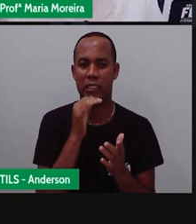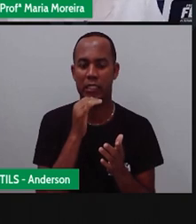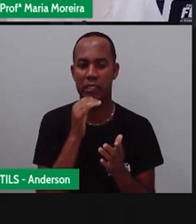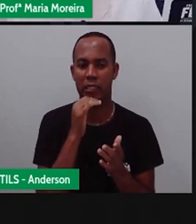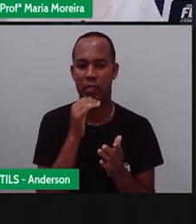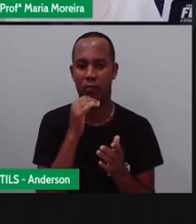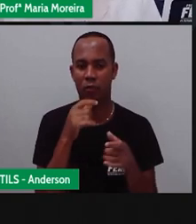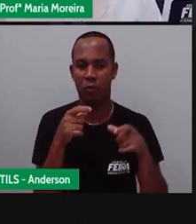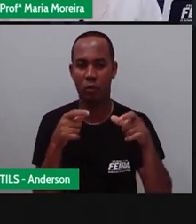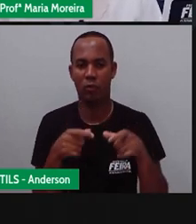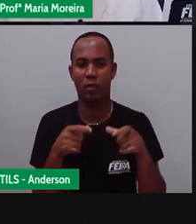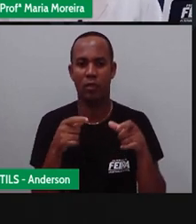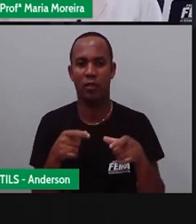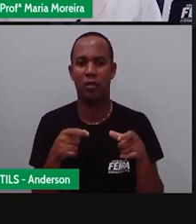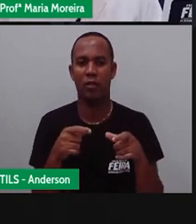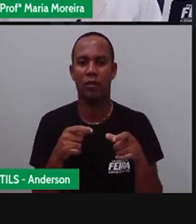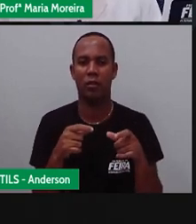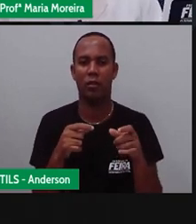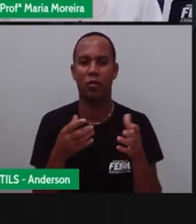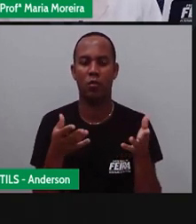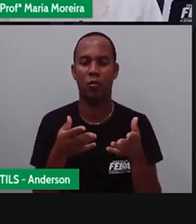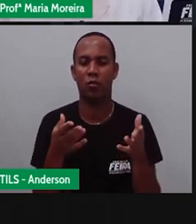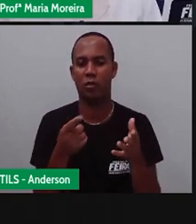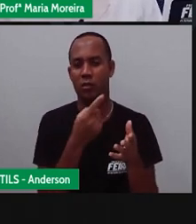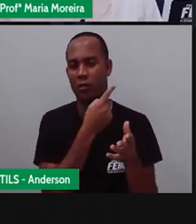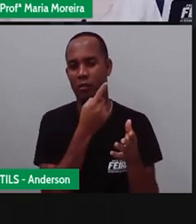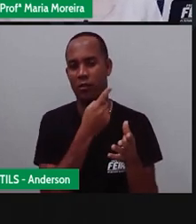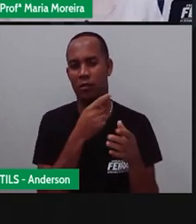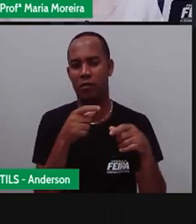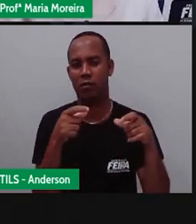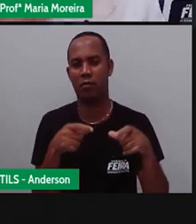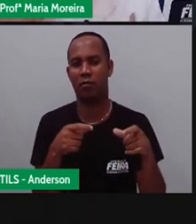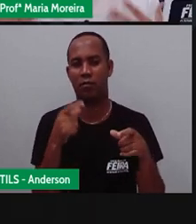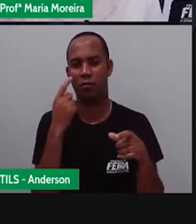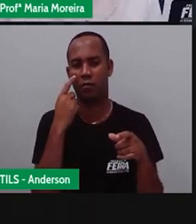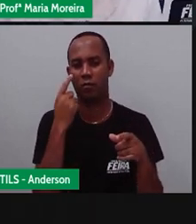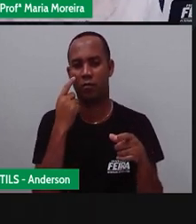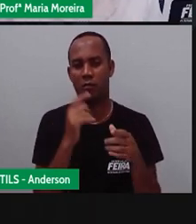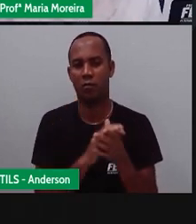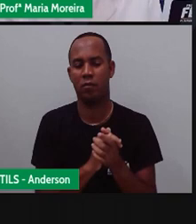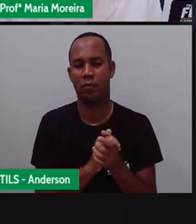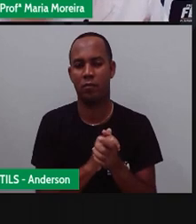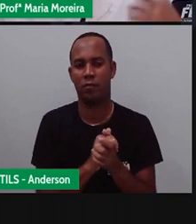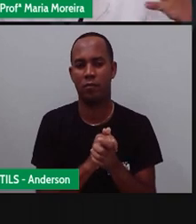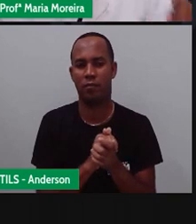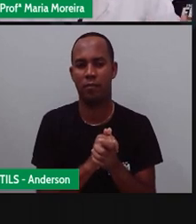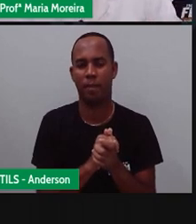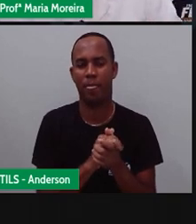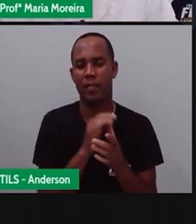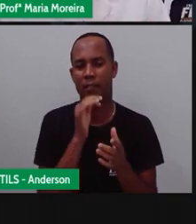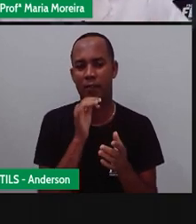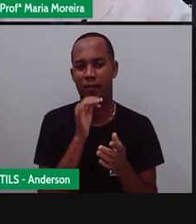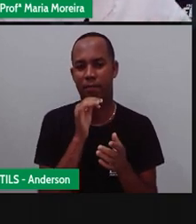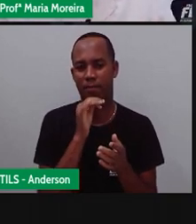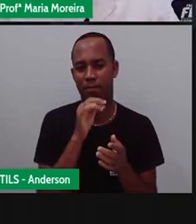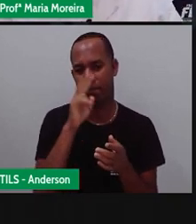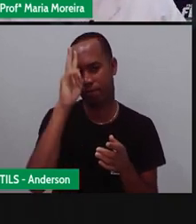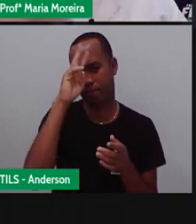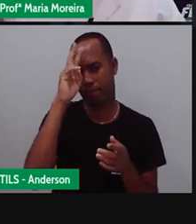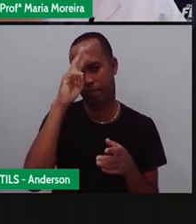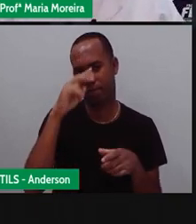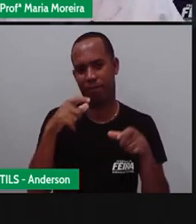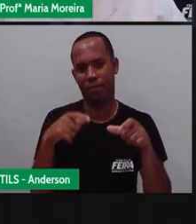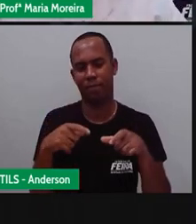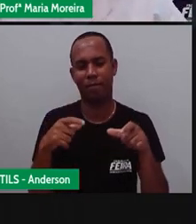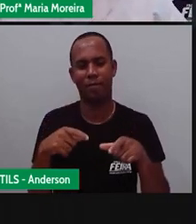estação nova do trem é onde temos hoje a feirinha da estação. E com o nome do bairro é a estação nova, porque ali se localizava a